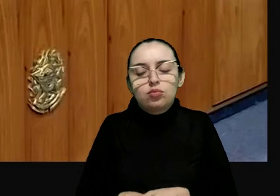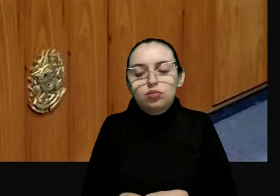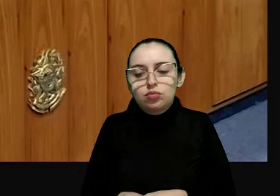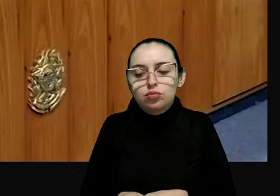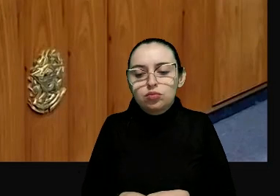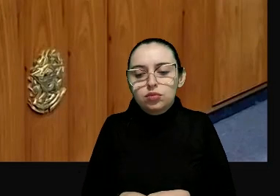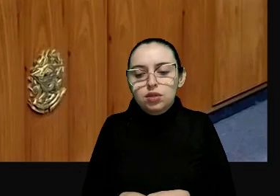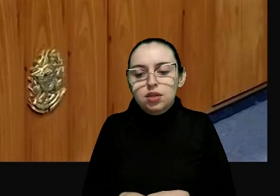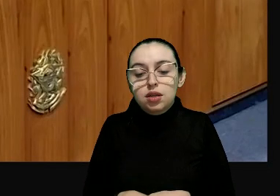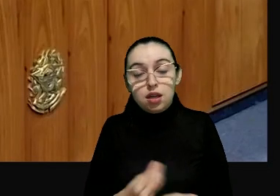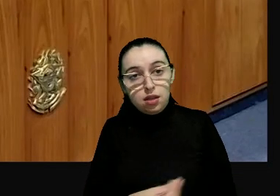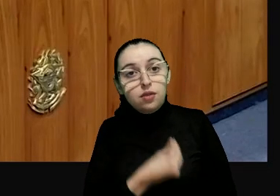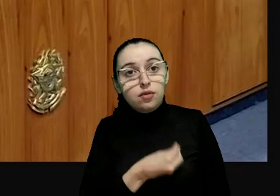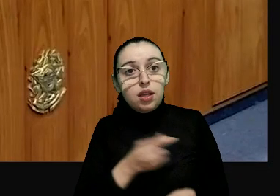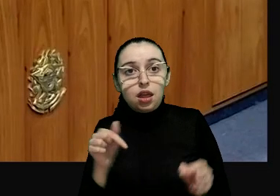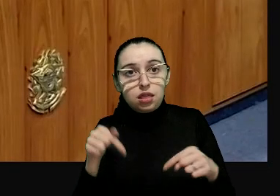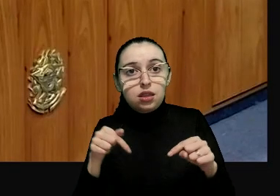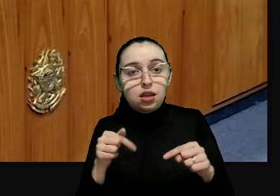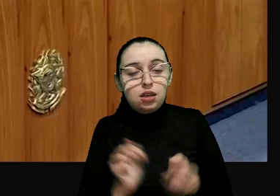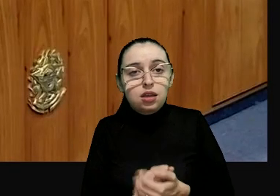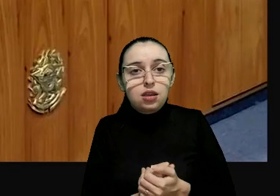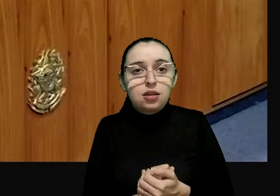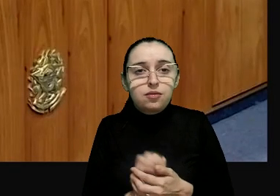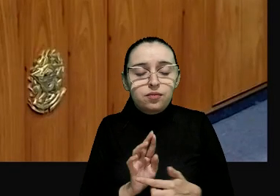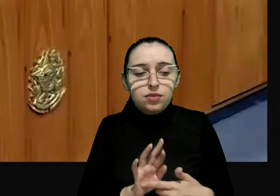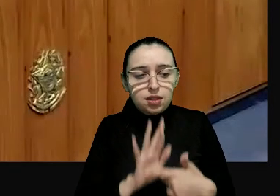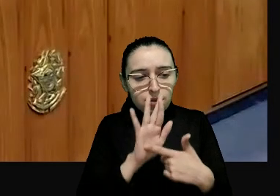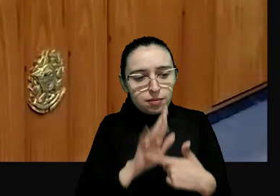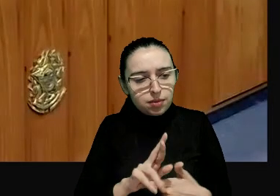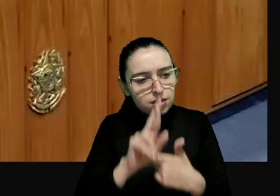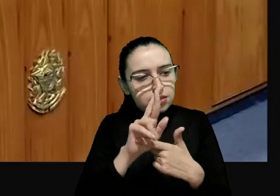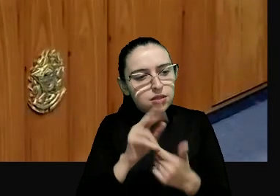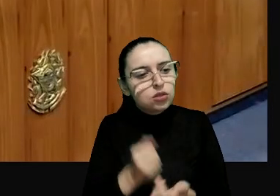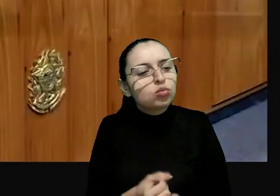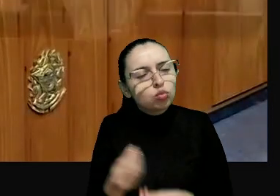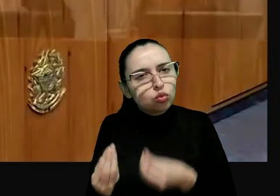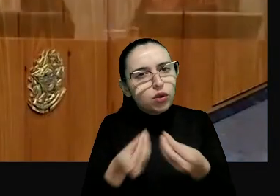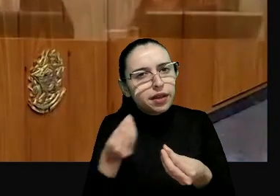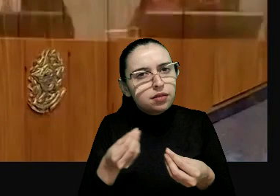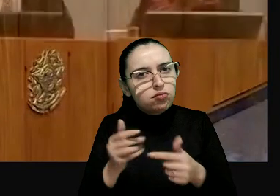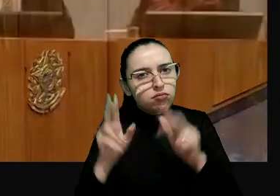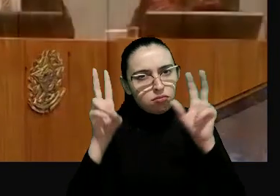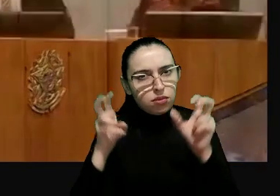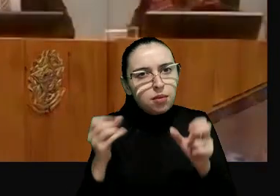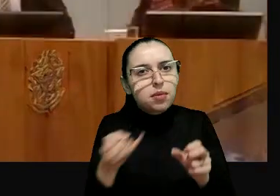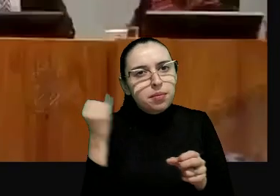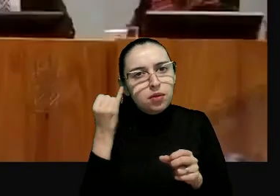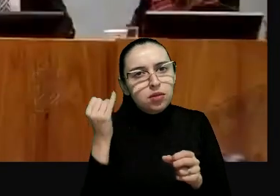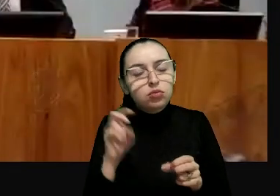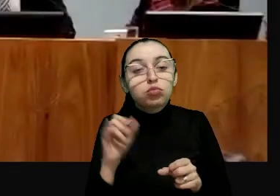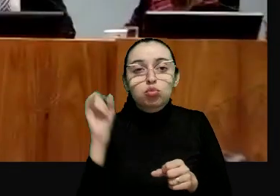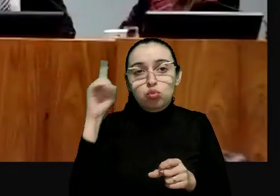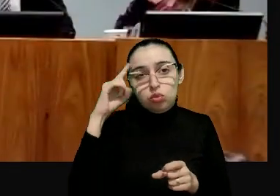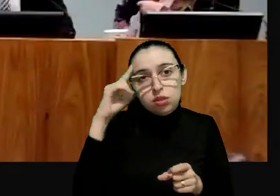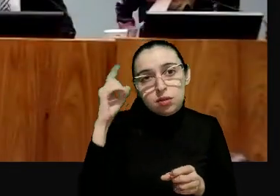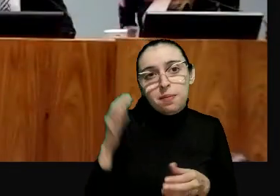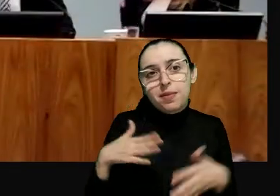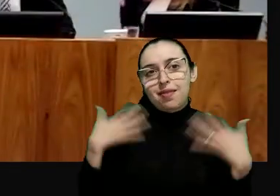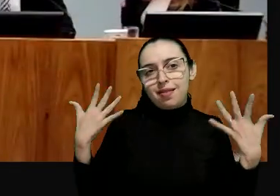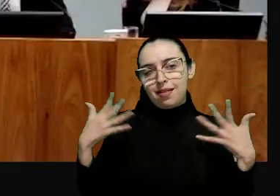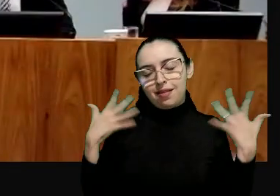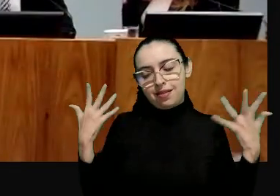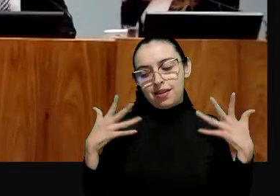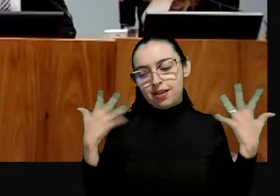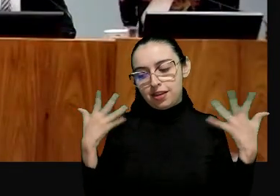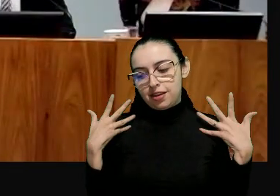por isso que a presença dele aqui demonstra a relevância do que nós estamos tratando aqui. Então, por isso que eu disse que hoje é um dia de